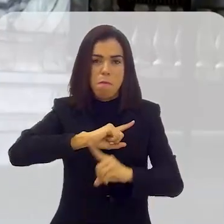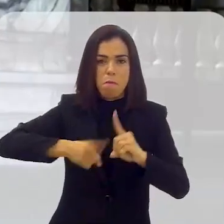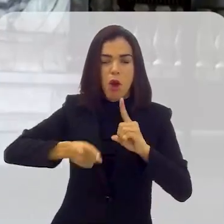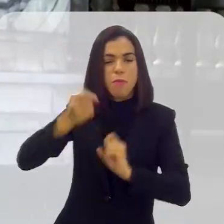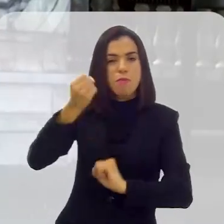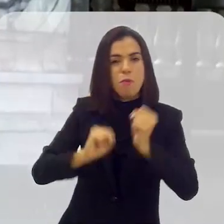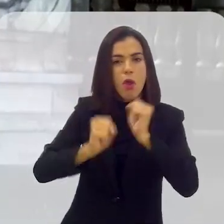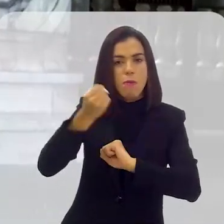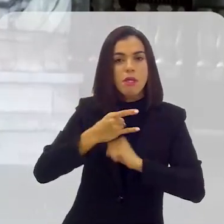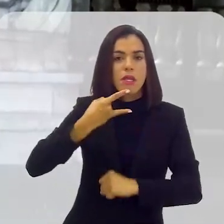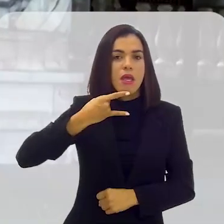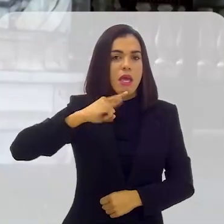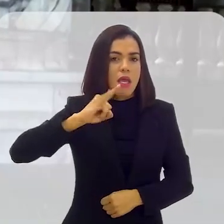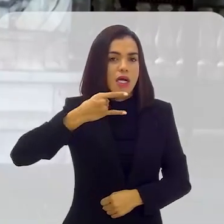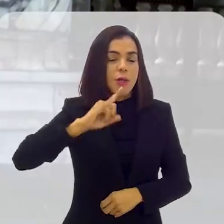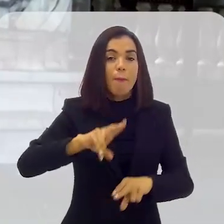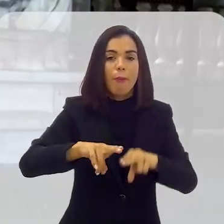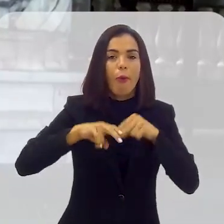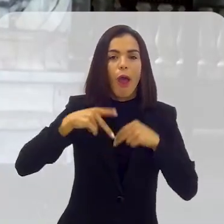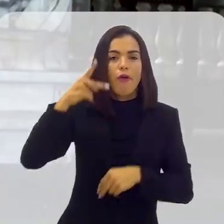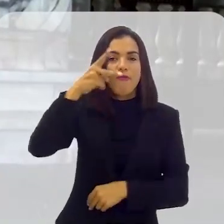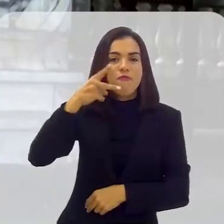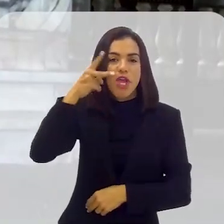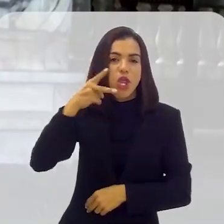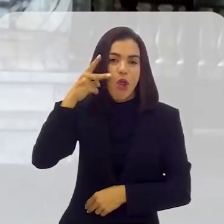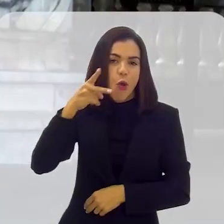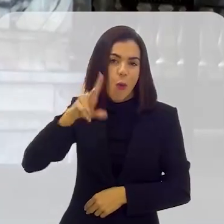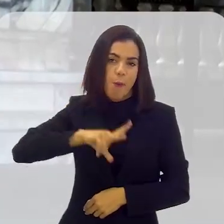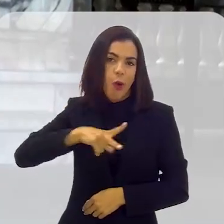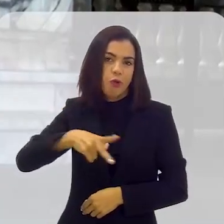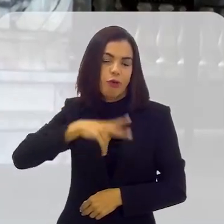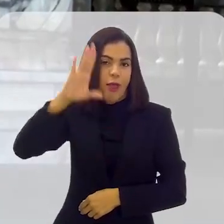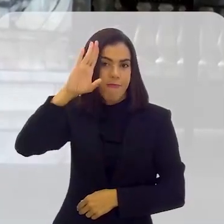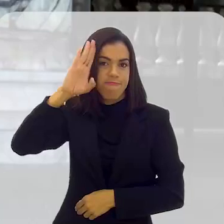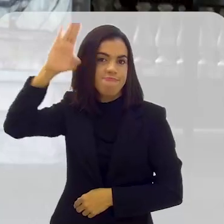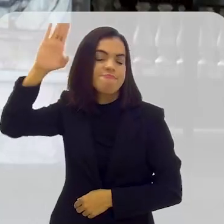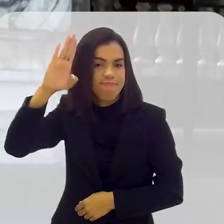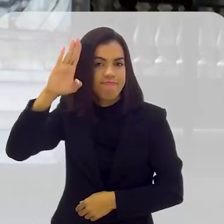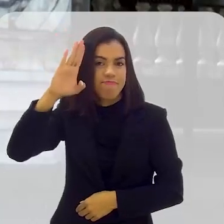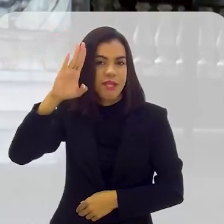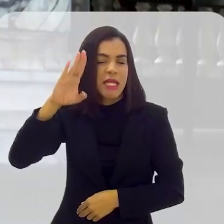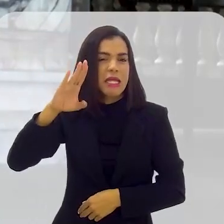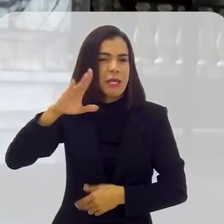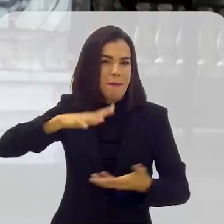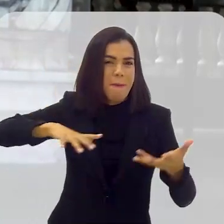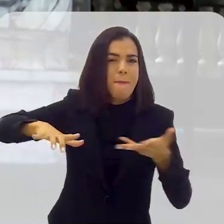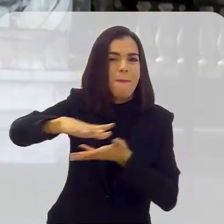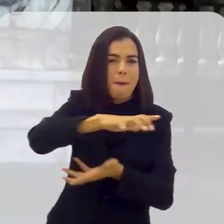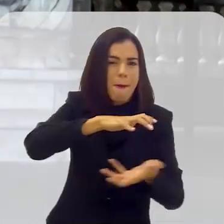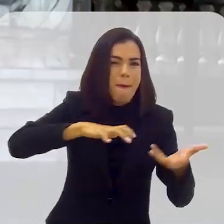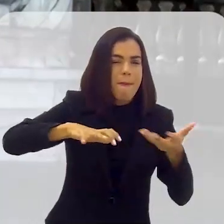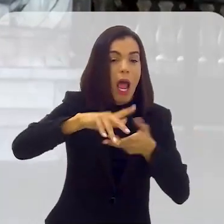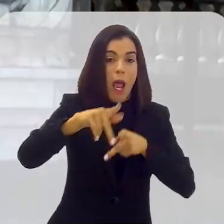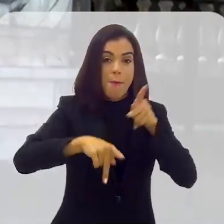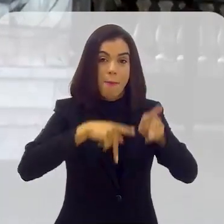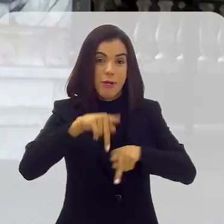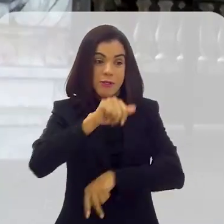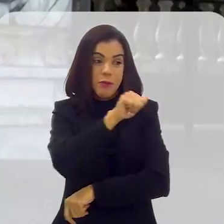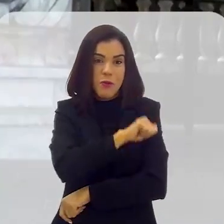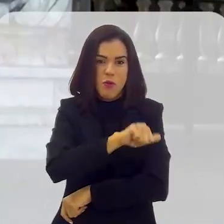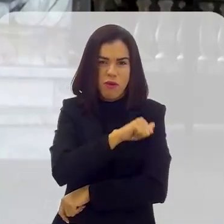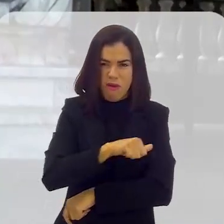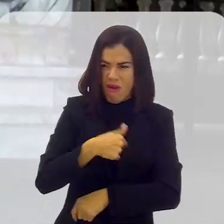Portugal proibiu a fabricação da cachaça em função do vinho português, e a leal combativa